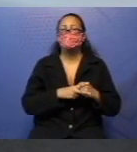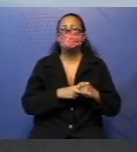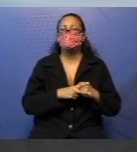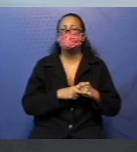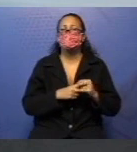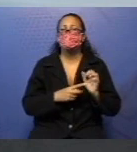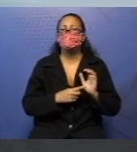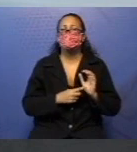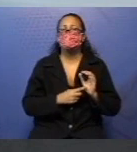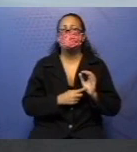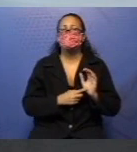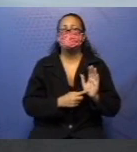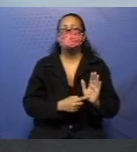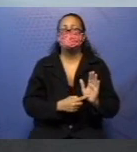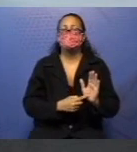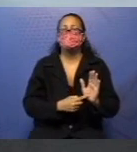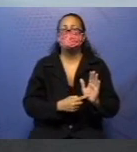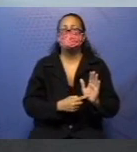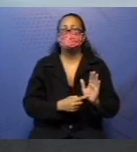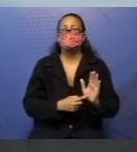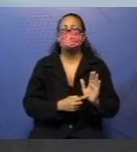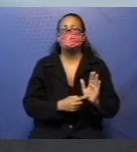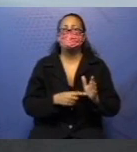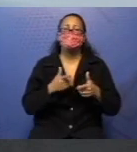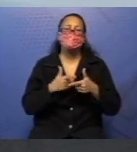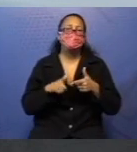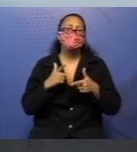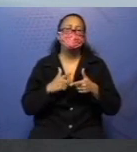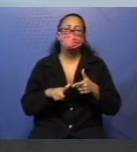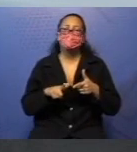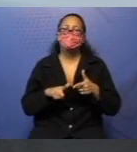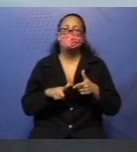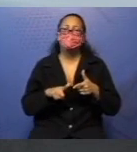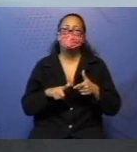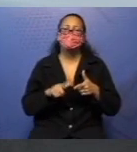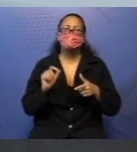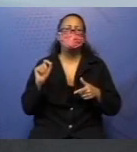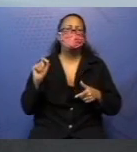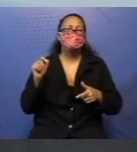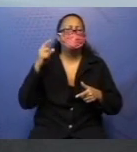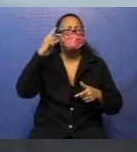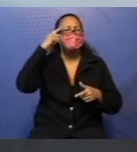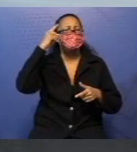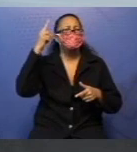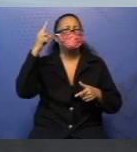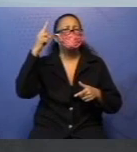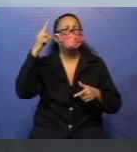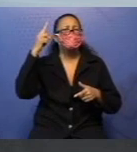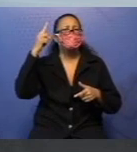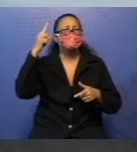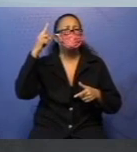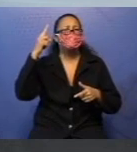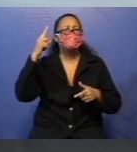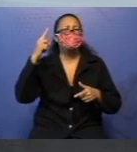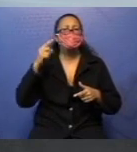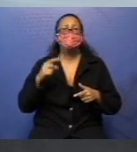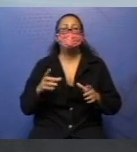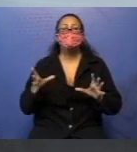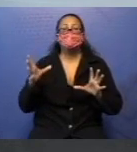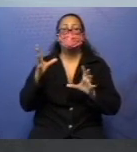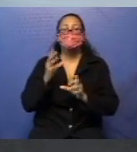em algum probleminha, em alguma situação, olha a ideia que me remete. A ideia da